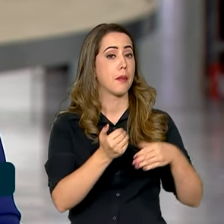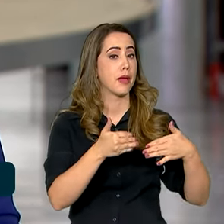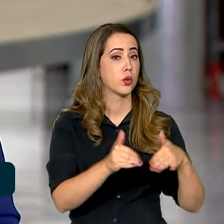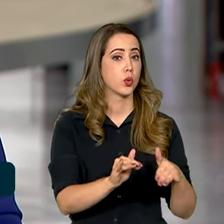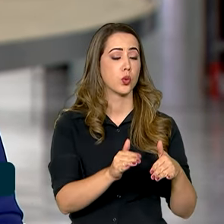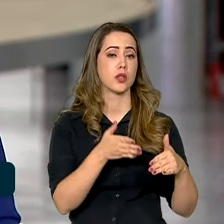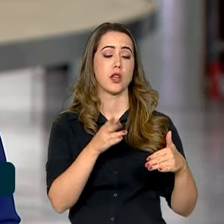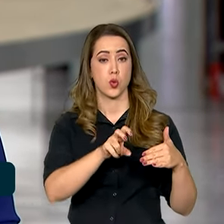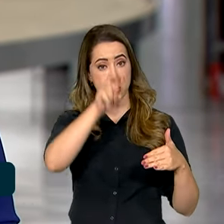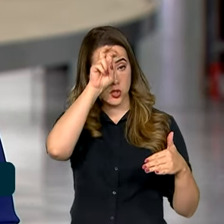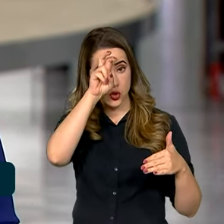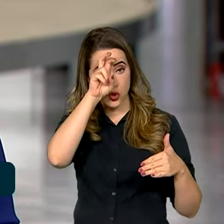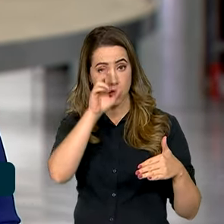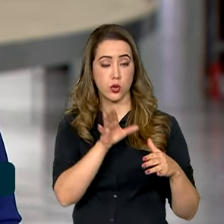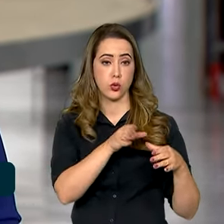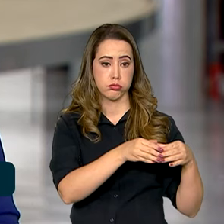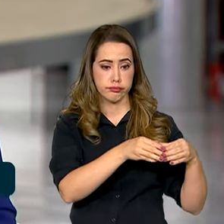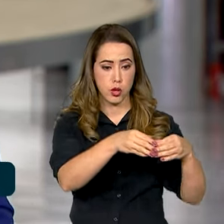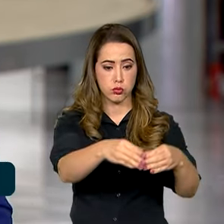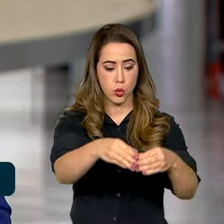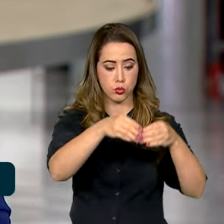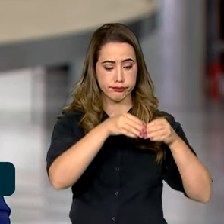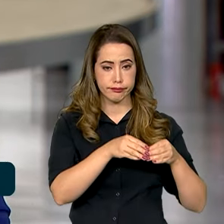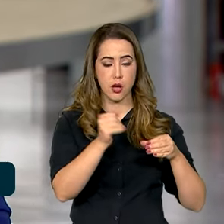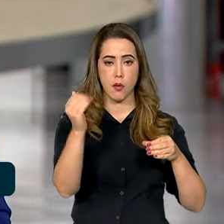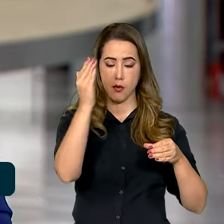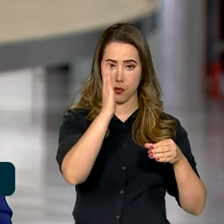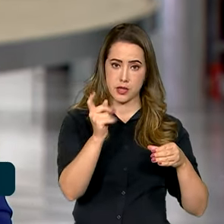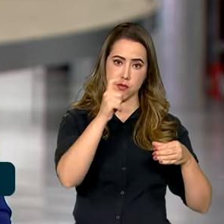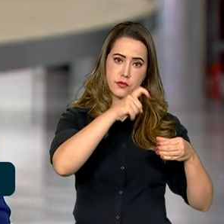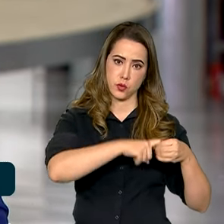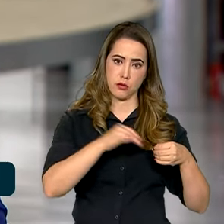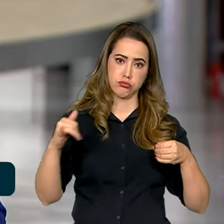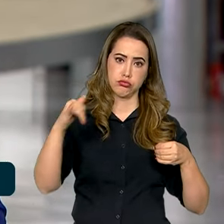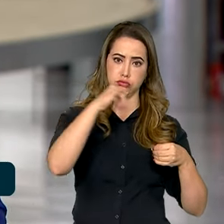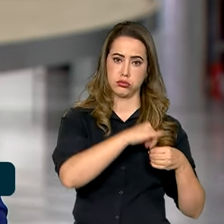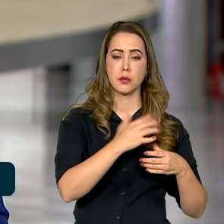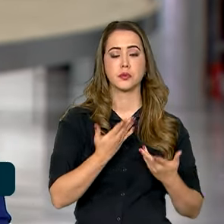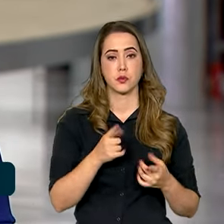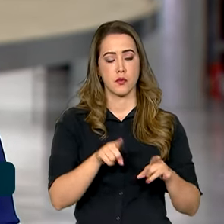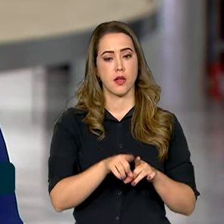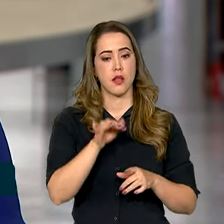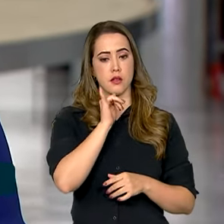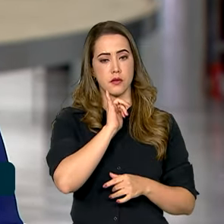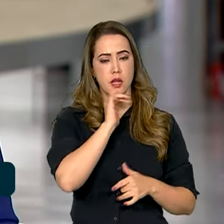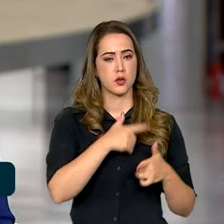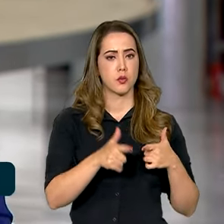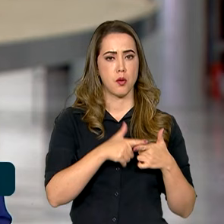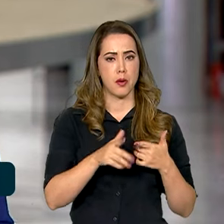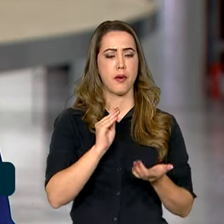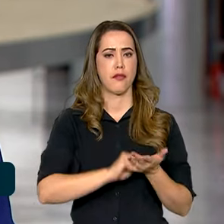Durante a conversa, essa família, em Gaza, relatou as dificuldades enfrentadas na zona de conflito, como escassez de água,